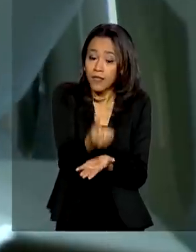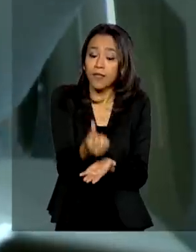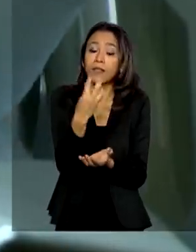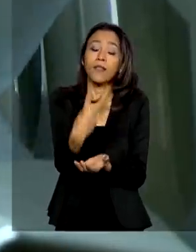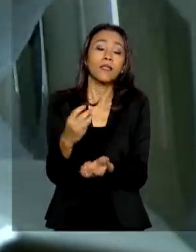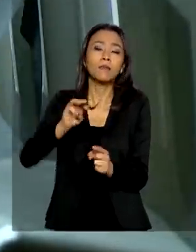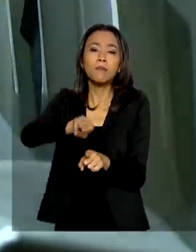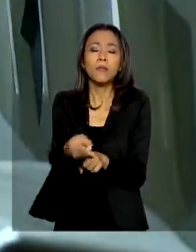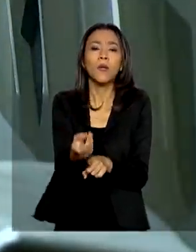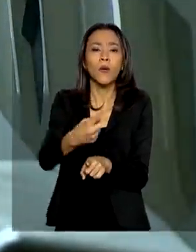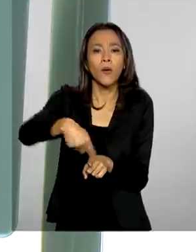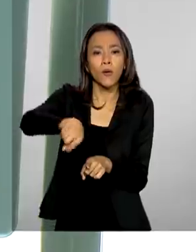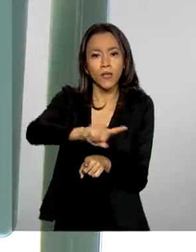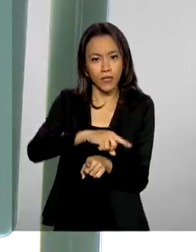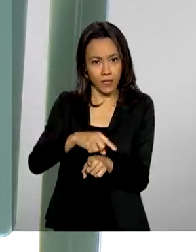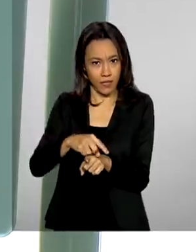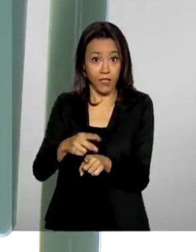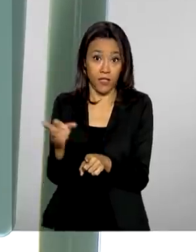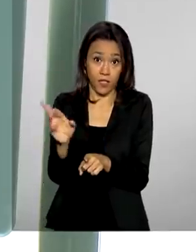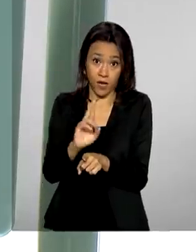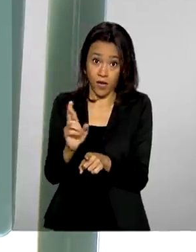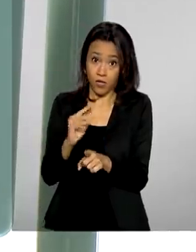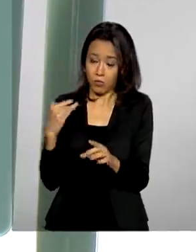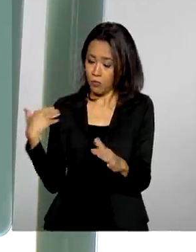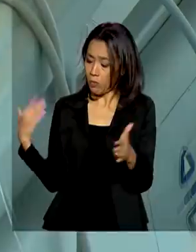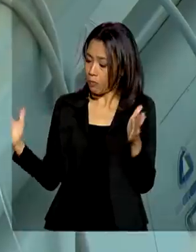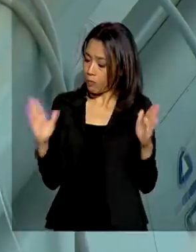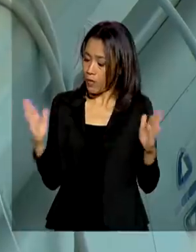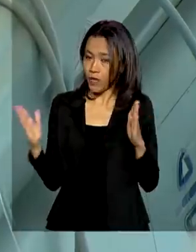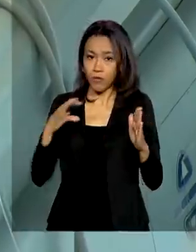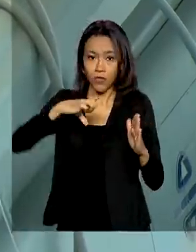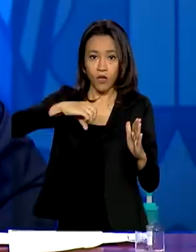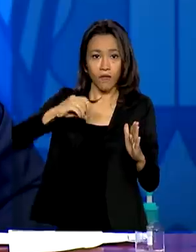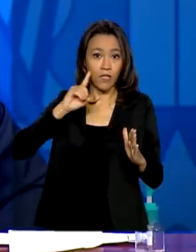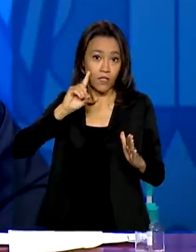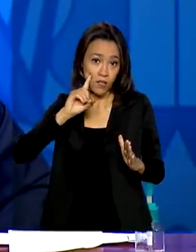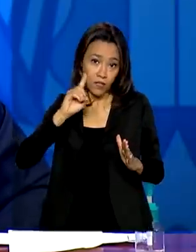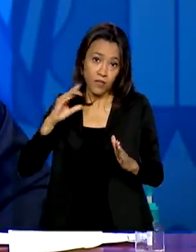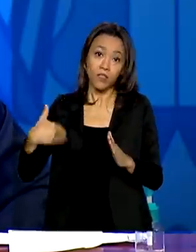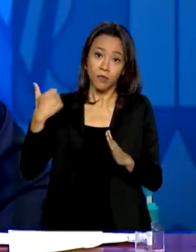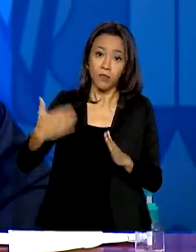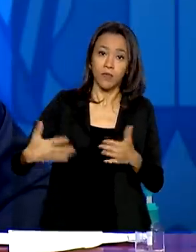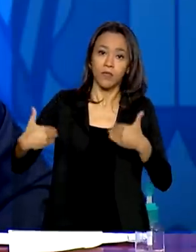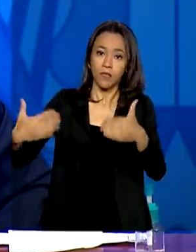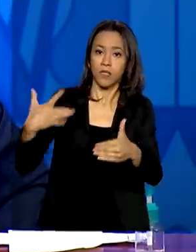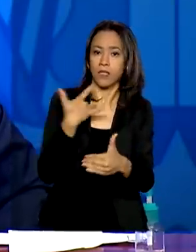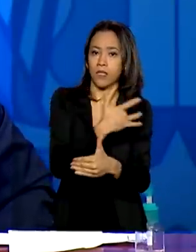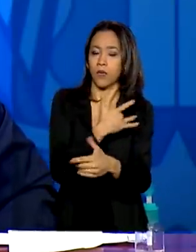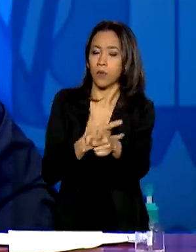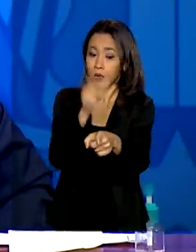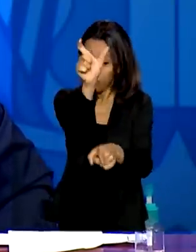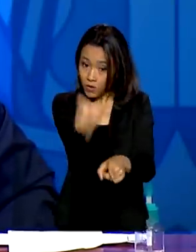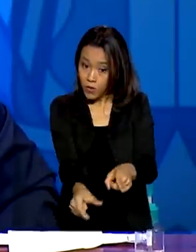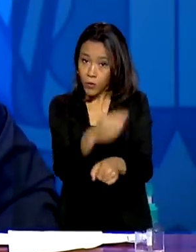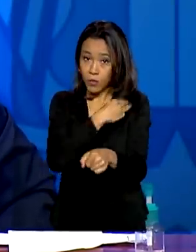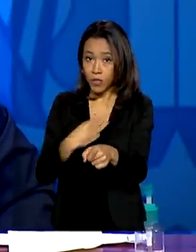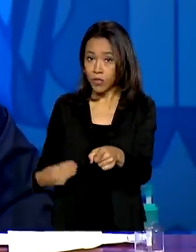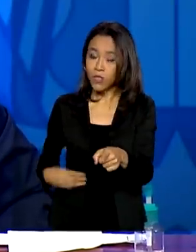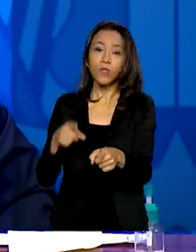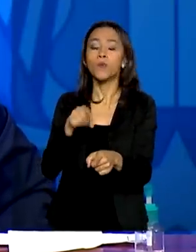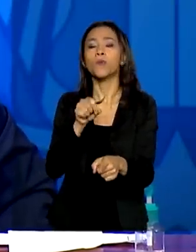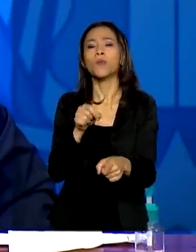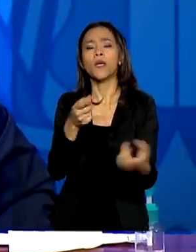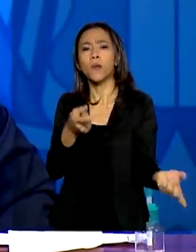ao longo de 90 dias, segundo o Ministério da Saúde. O ministro Nelson Teich anunciou também um acordo com a